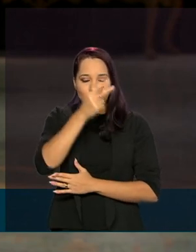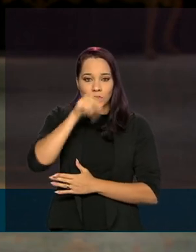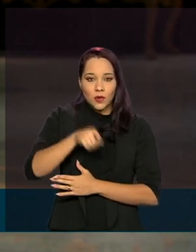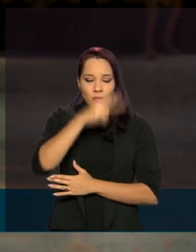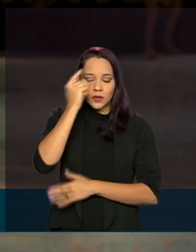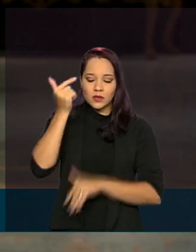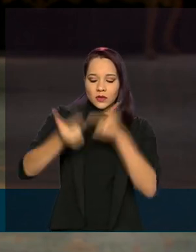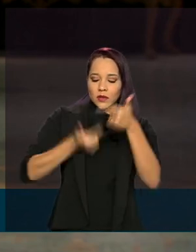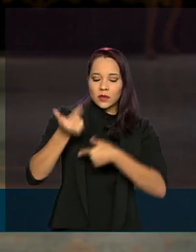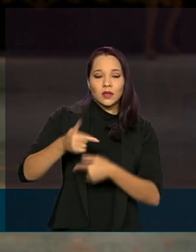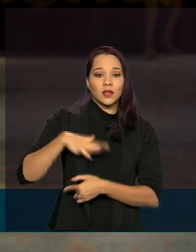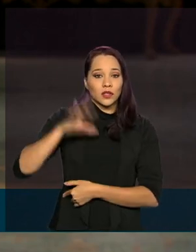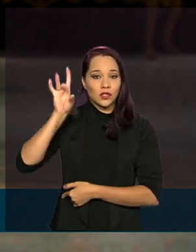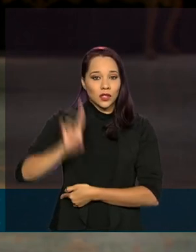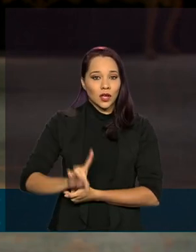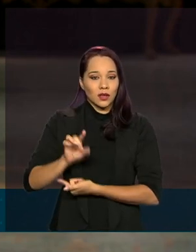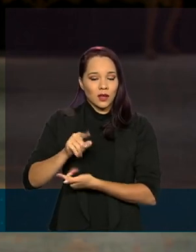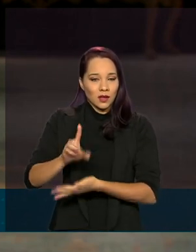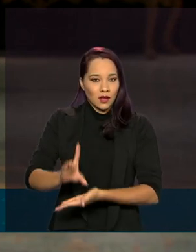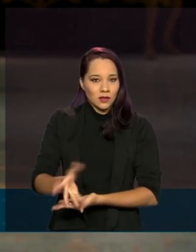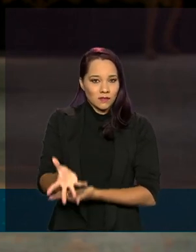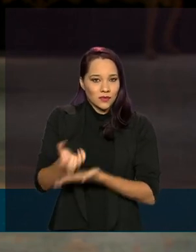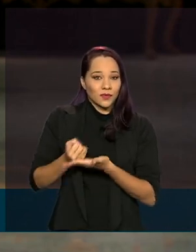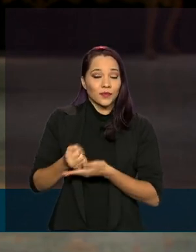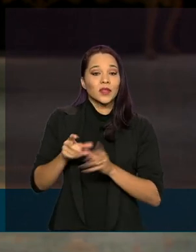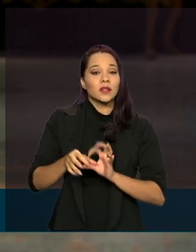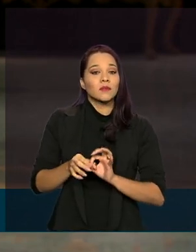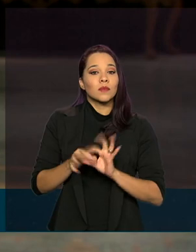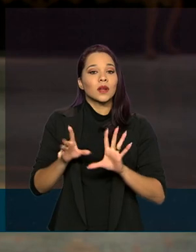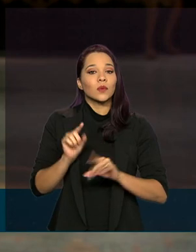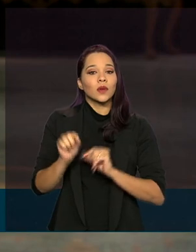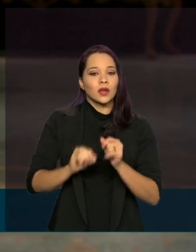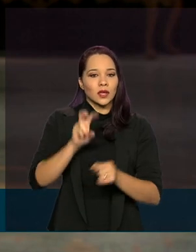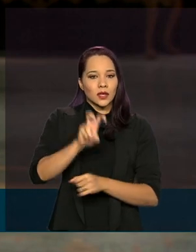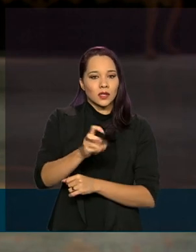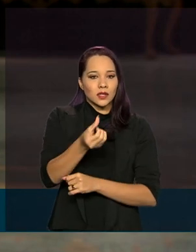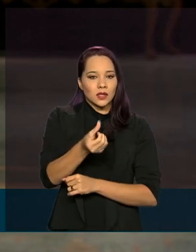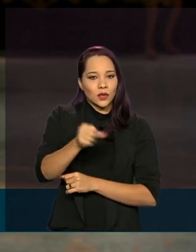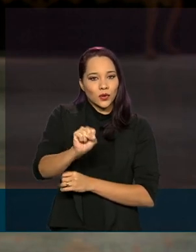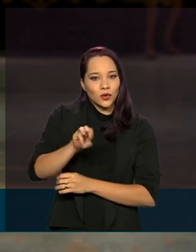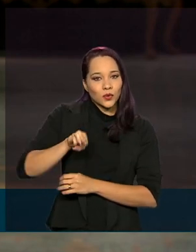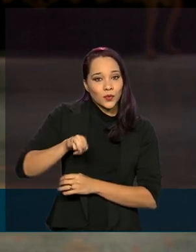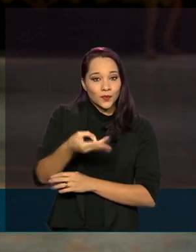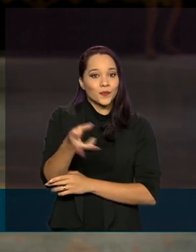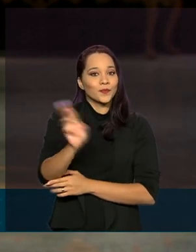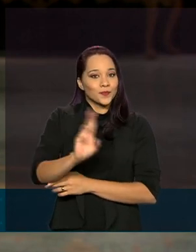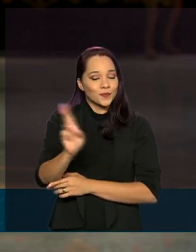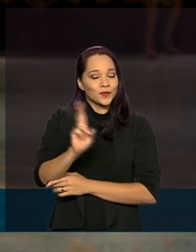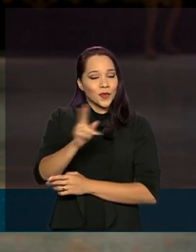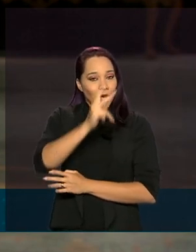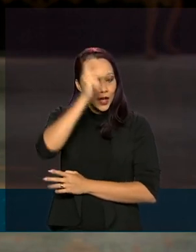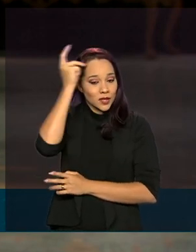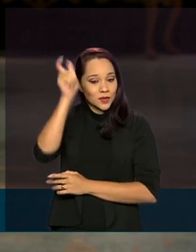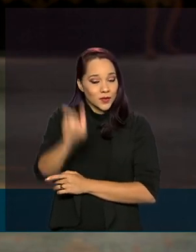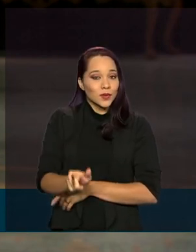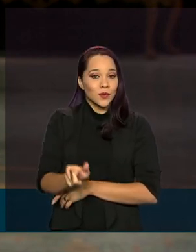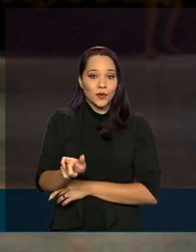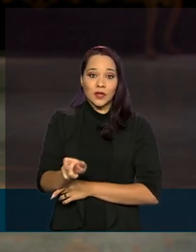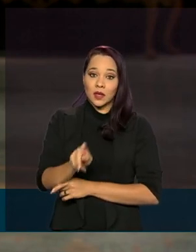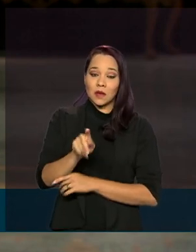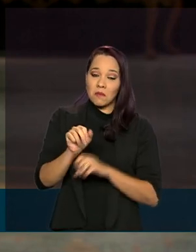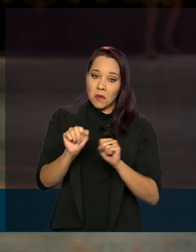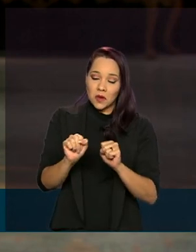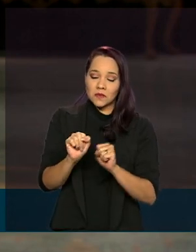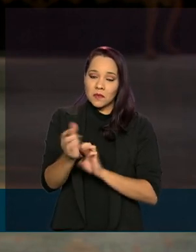a esse benefício. Serão liberados R$ 568 milhões a esses beneficiários, que devem